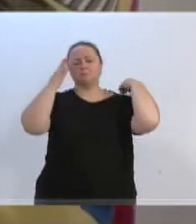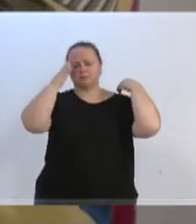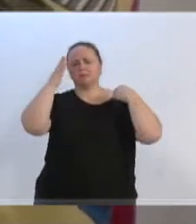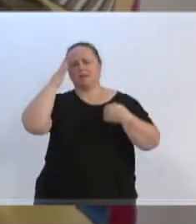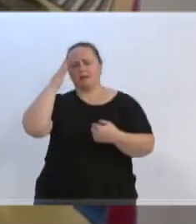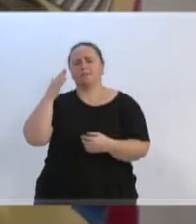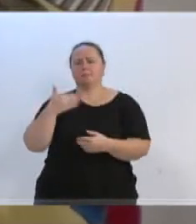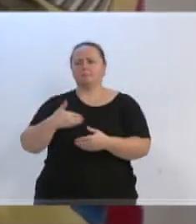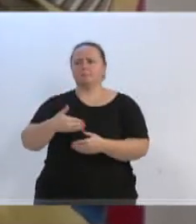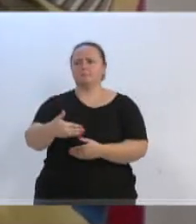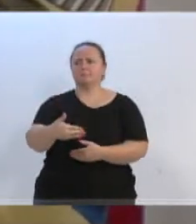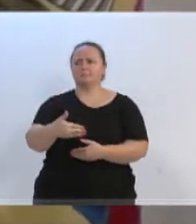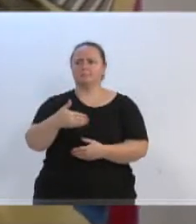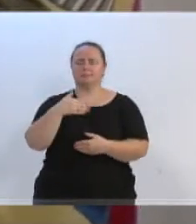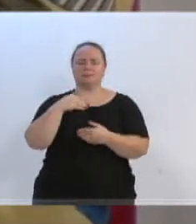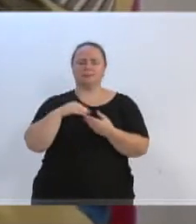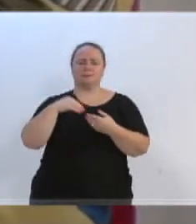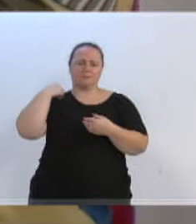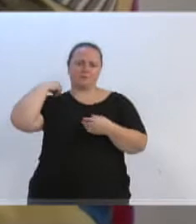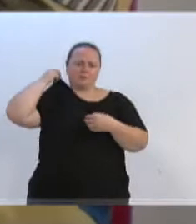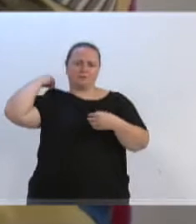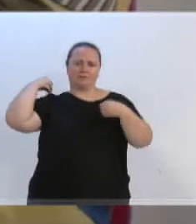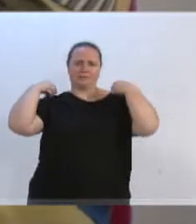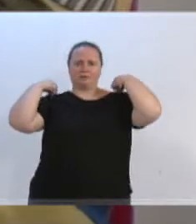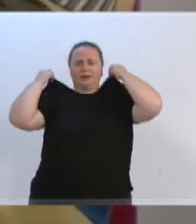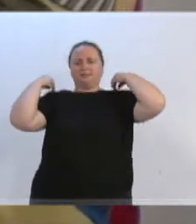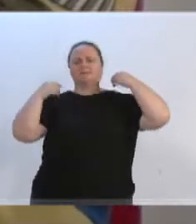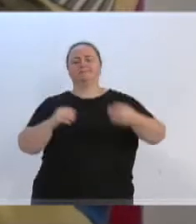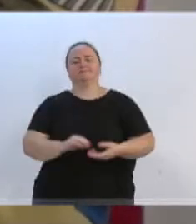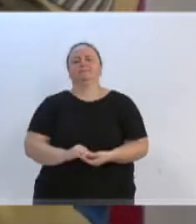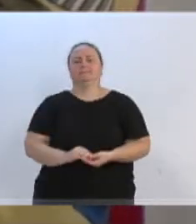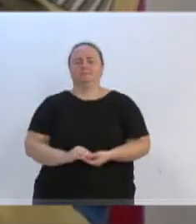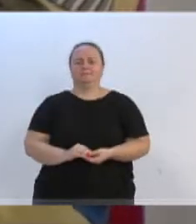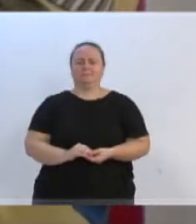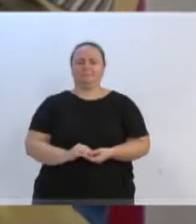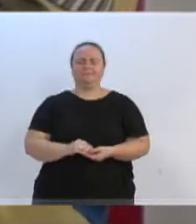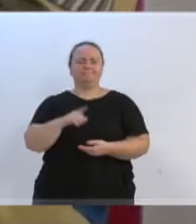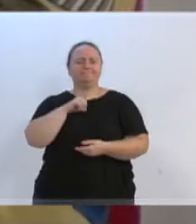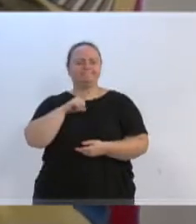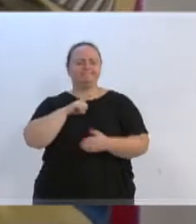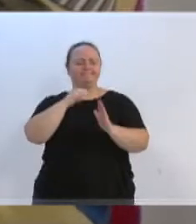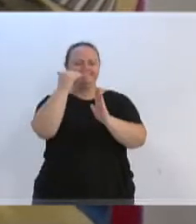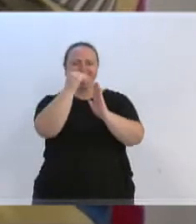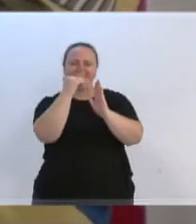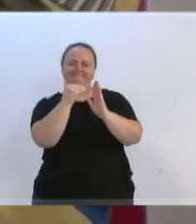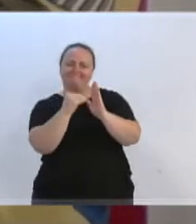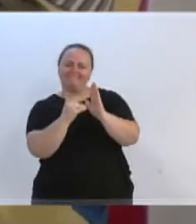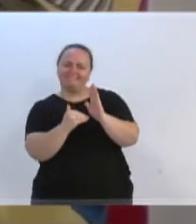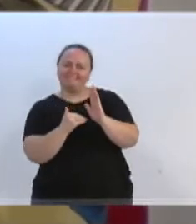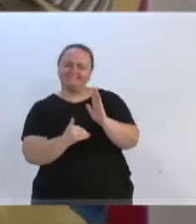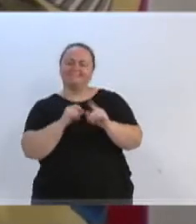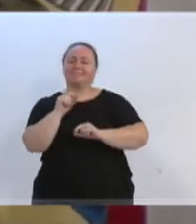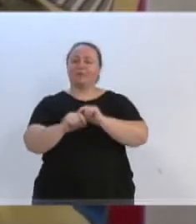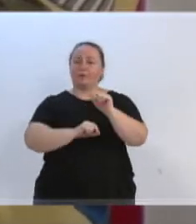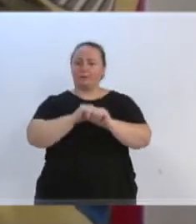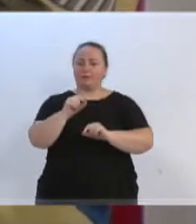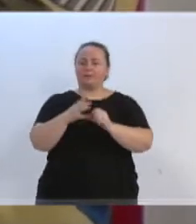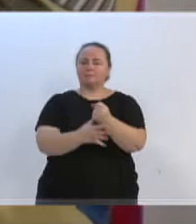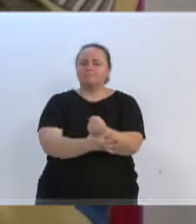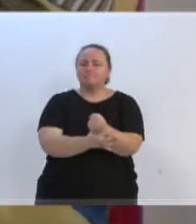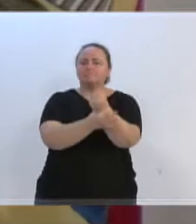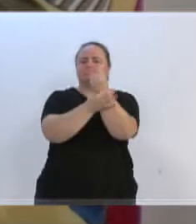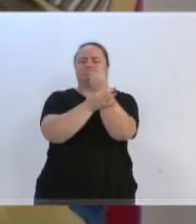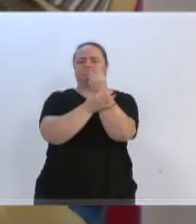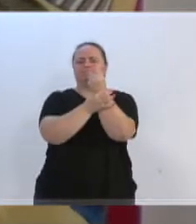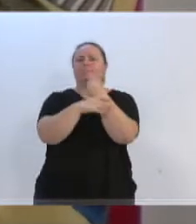demora, até porque tem que cumprir todo um rito legal, mas então que nós façamos aí a maior segurança possível, que